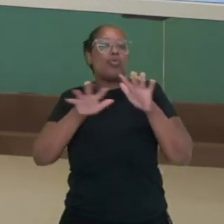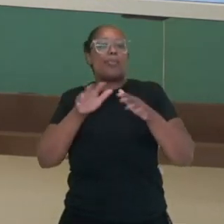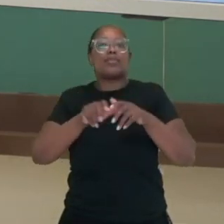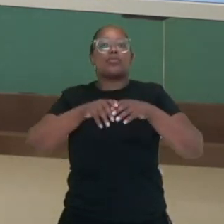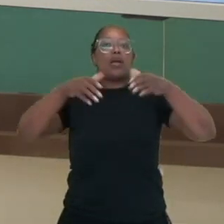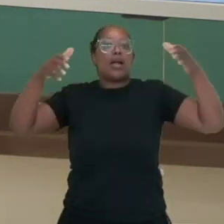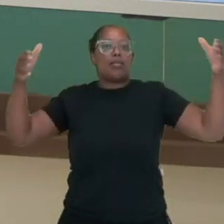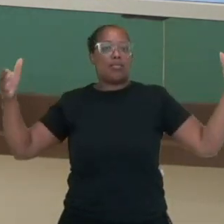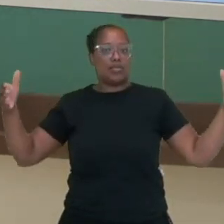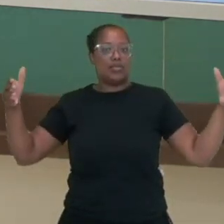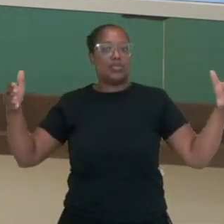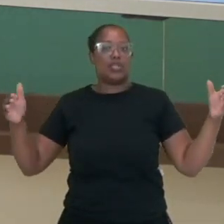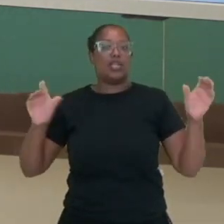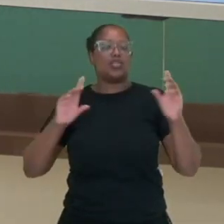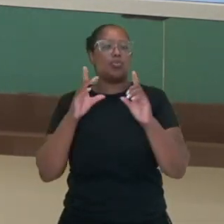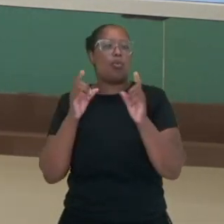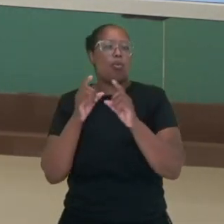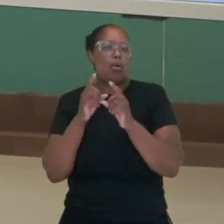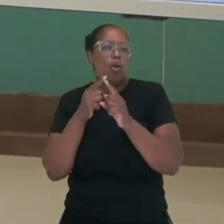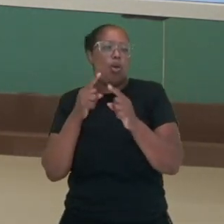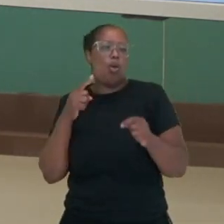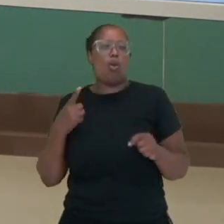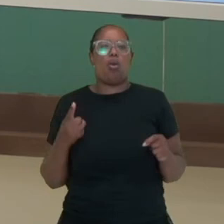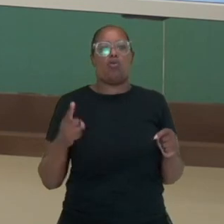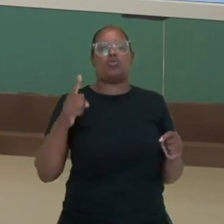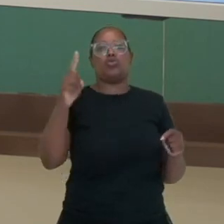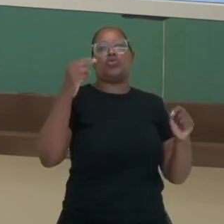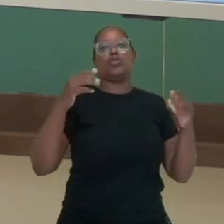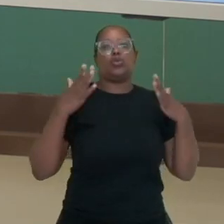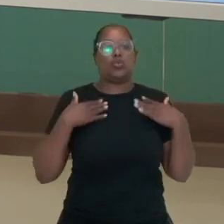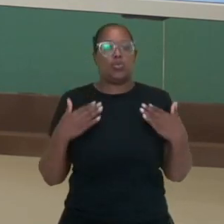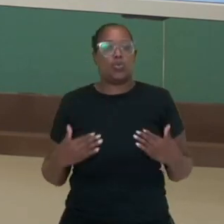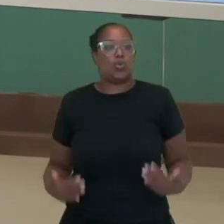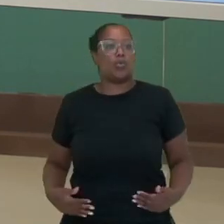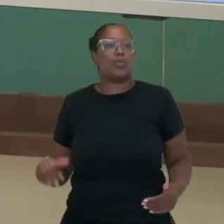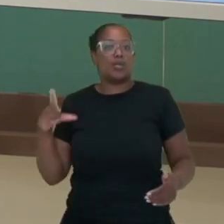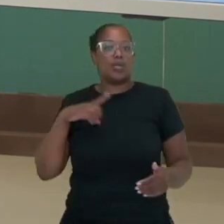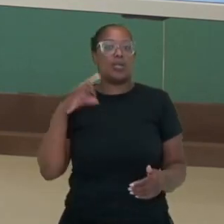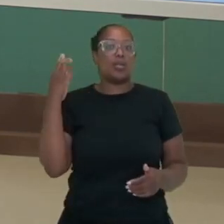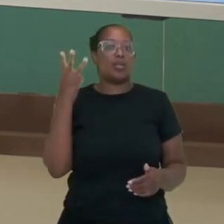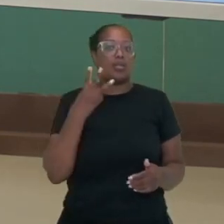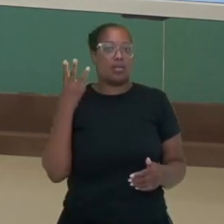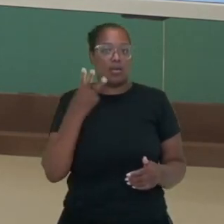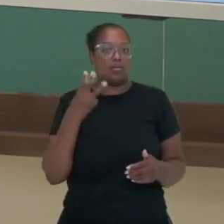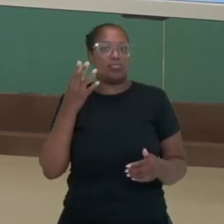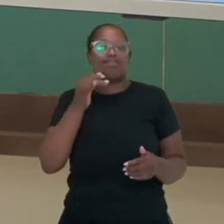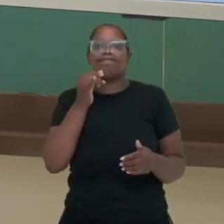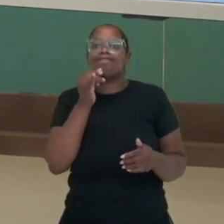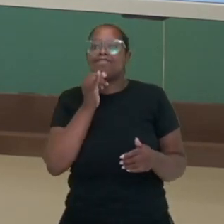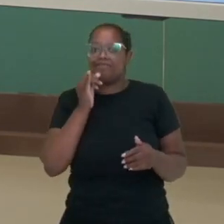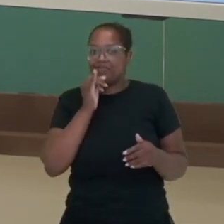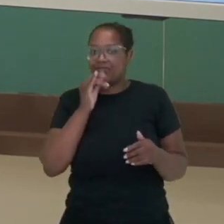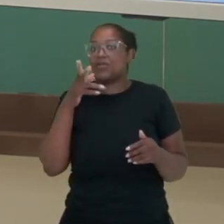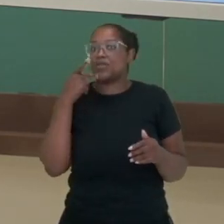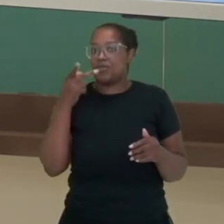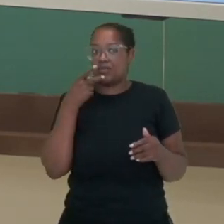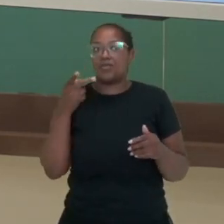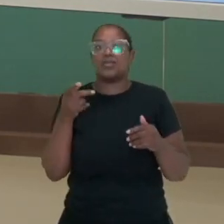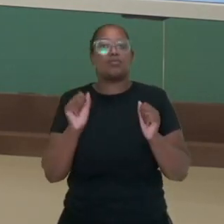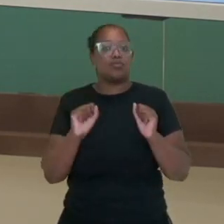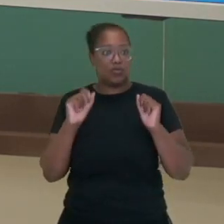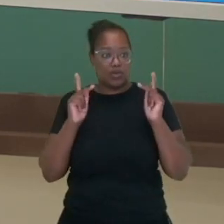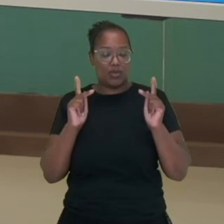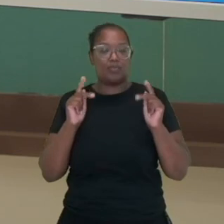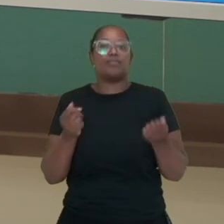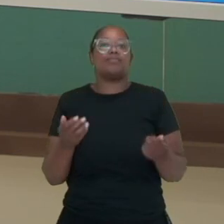aqueles que acontecem longe do meu corpo. Também temos, então, extensões dentro do nosso espaço. Ok,